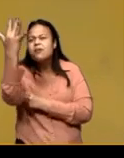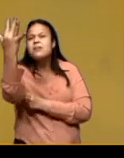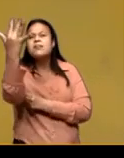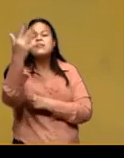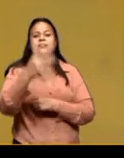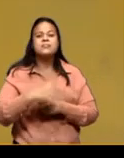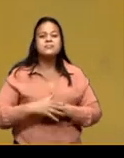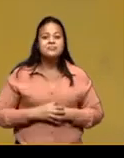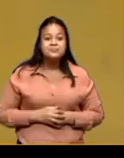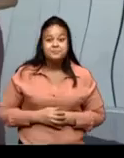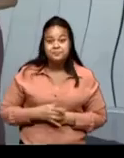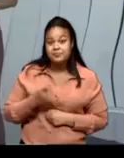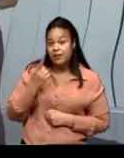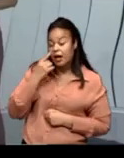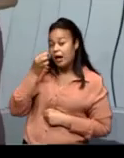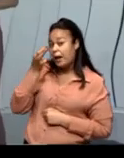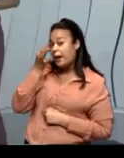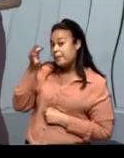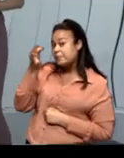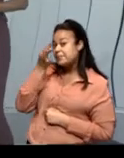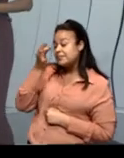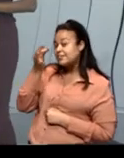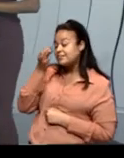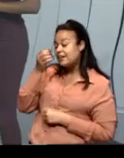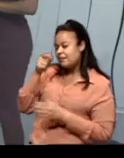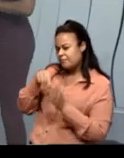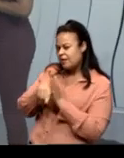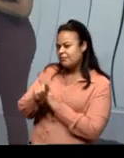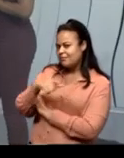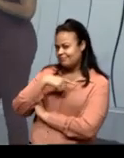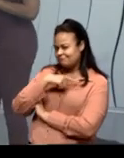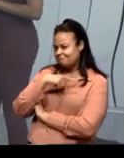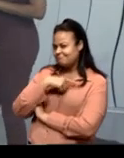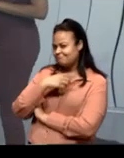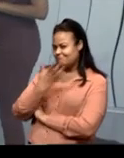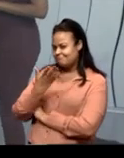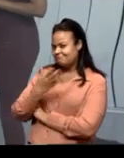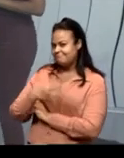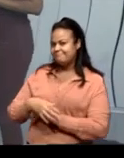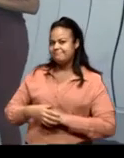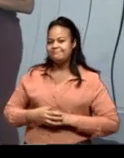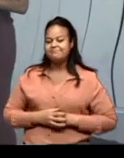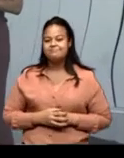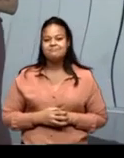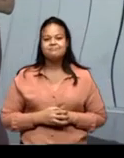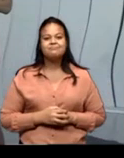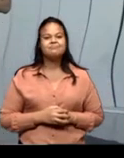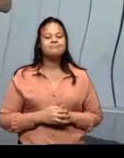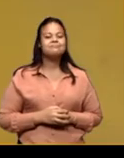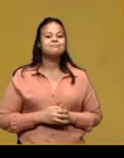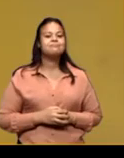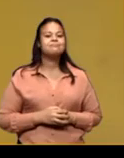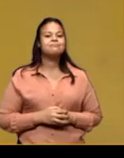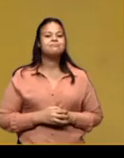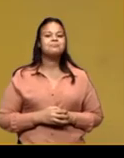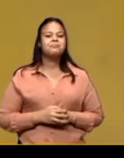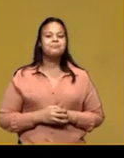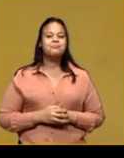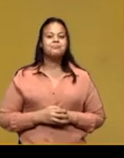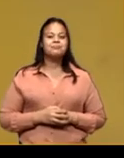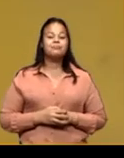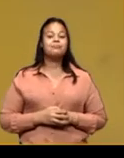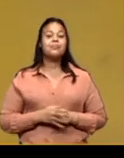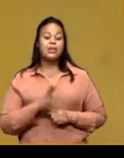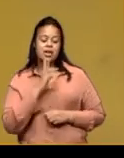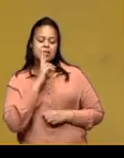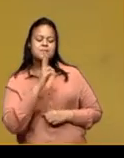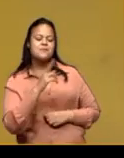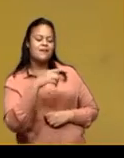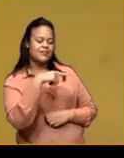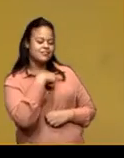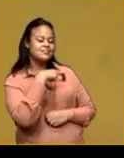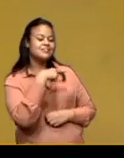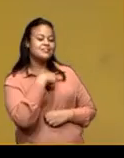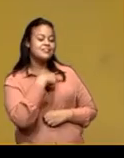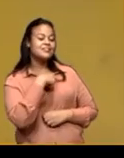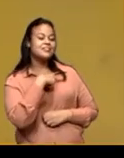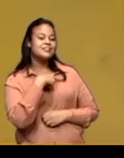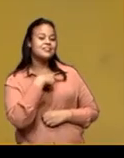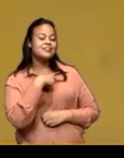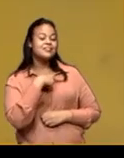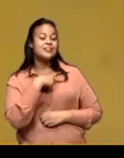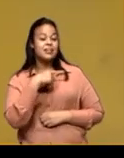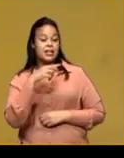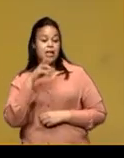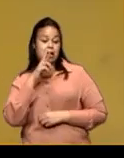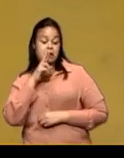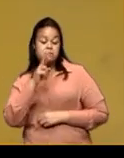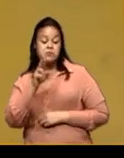Vocês observaram que aqui a gente tem uma pergunta. Bem, e aí eu tenho a resposta. A resposta do